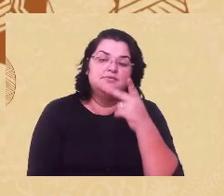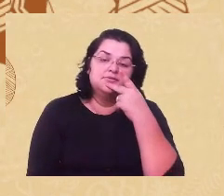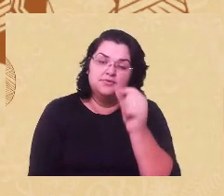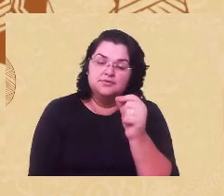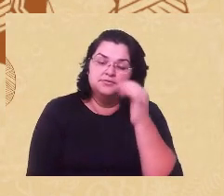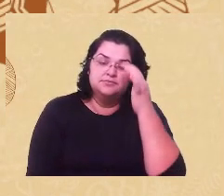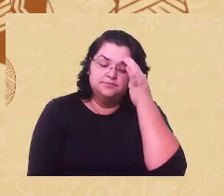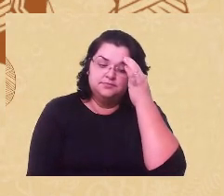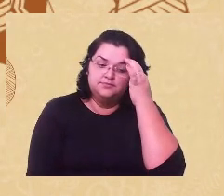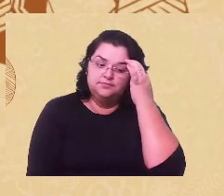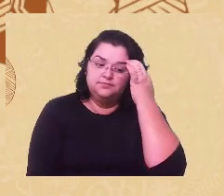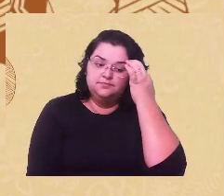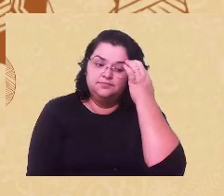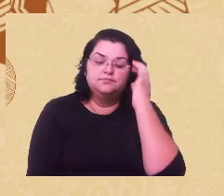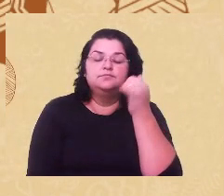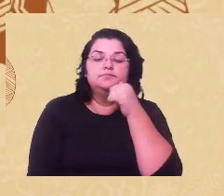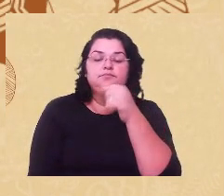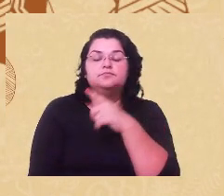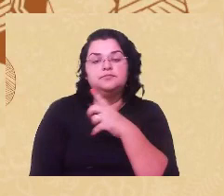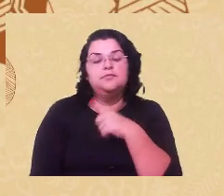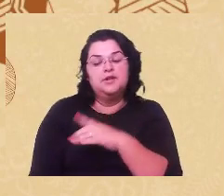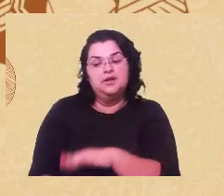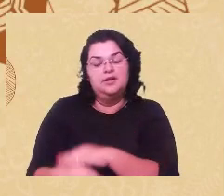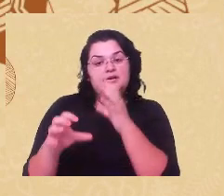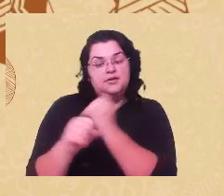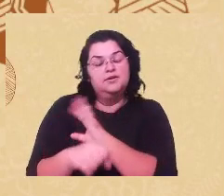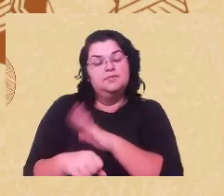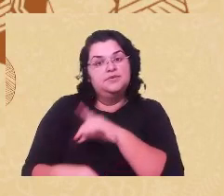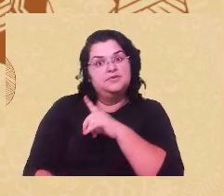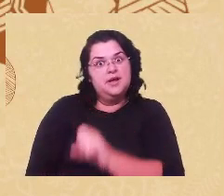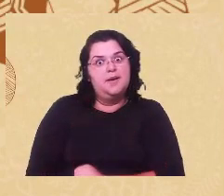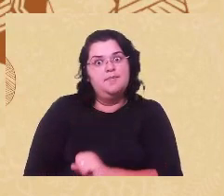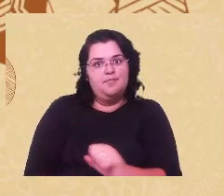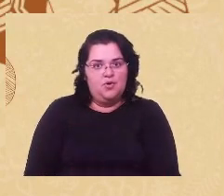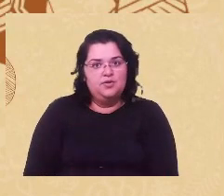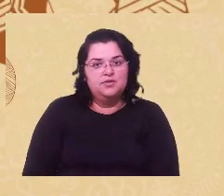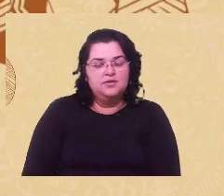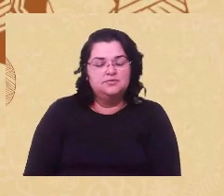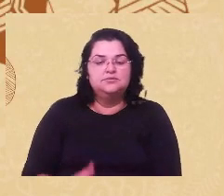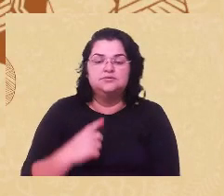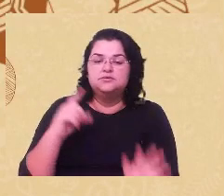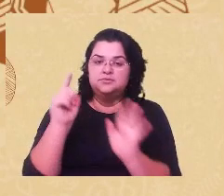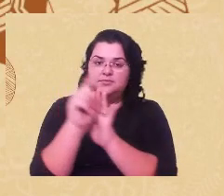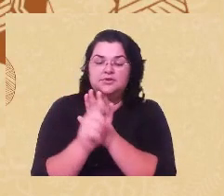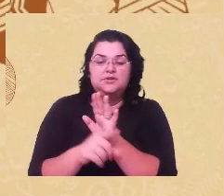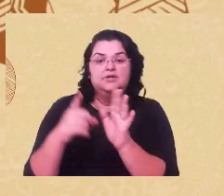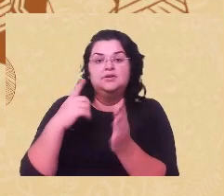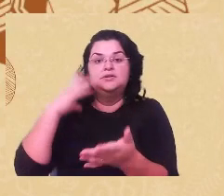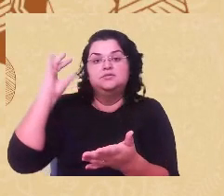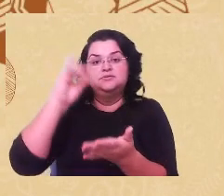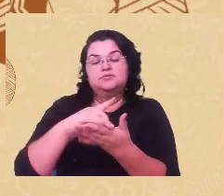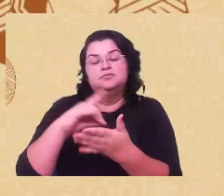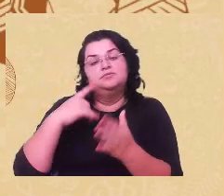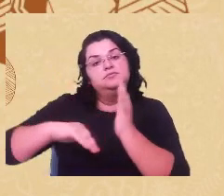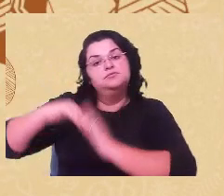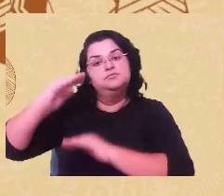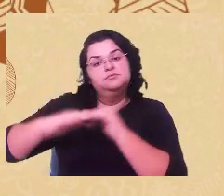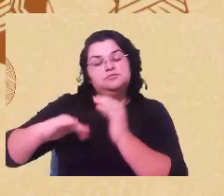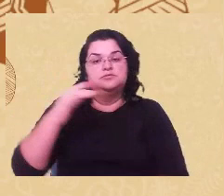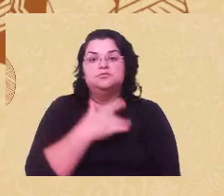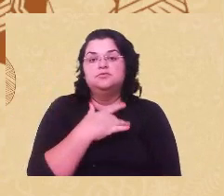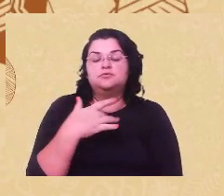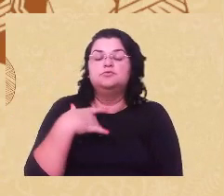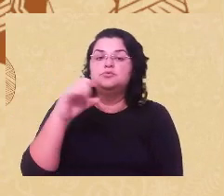as mulheres negras são as que mais abortam, mas a gente não conta que a maioria das pesquisas são realizadas nos serviços de saúde do SUS,